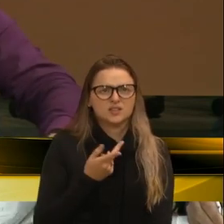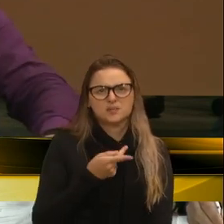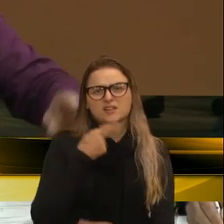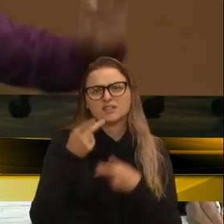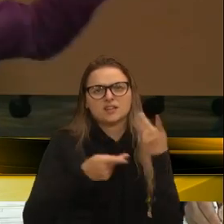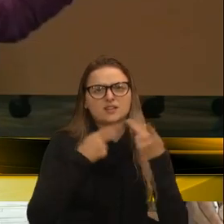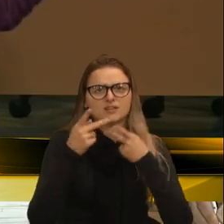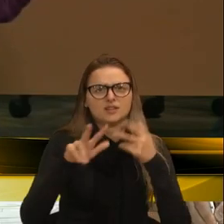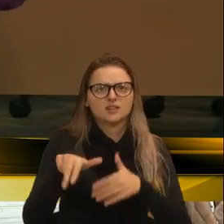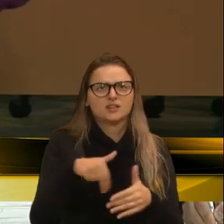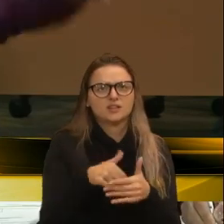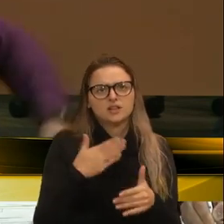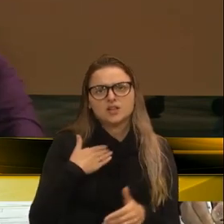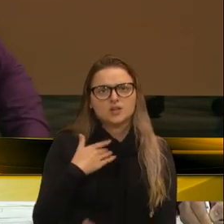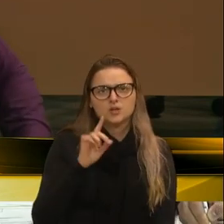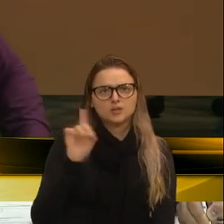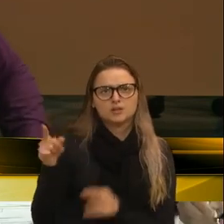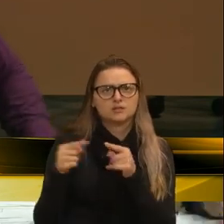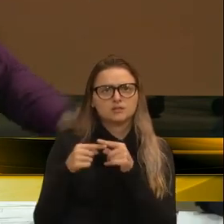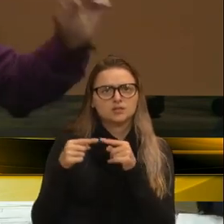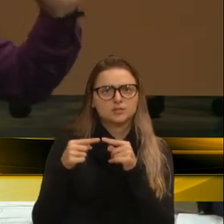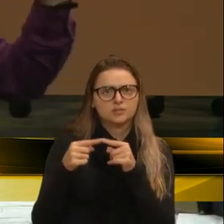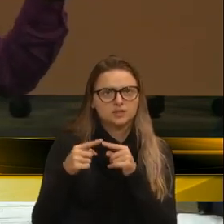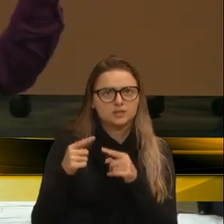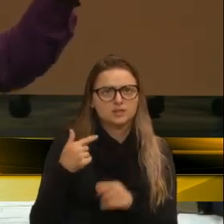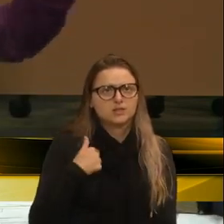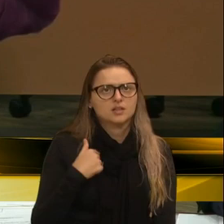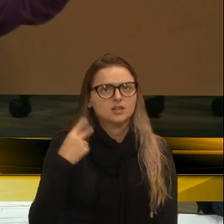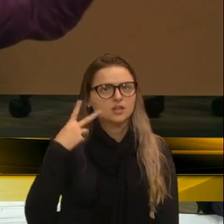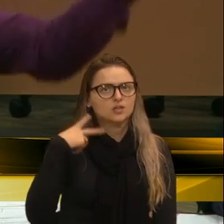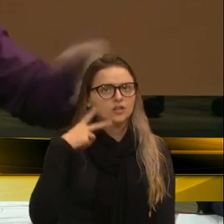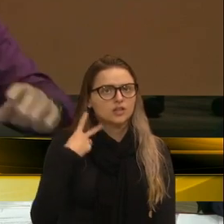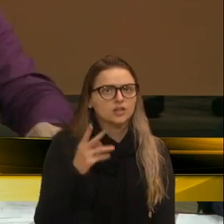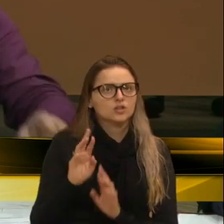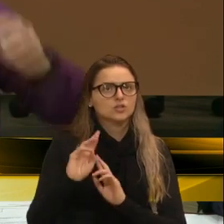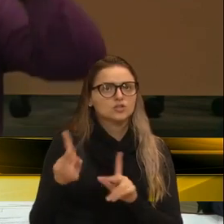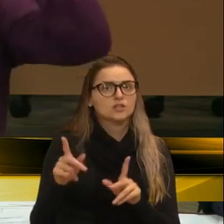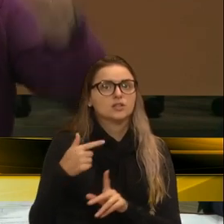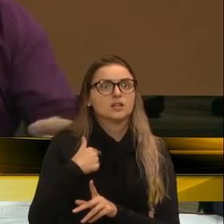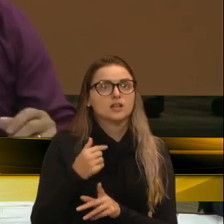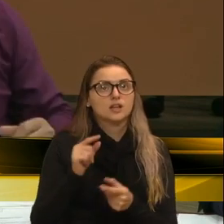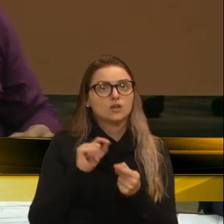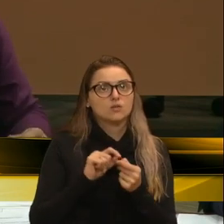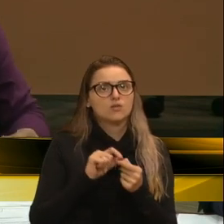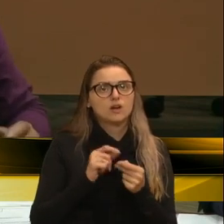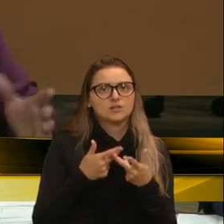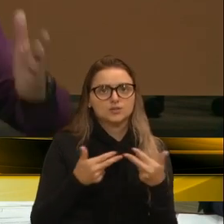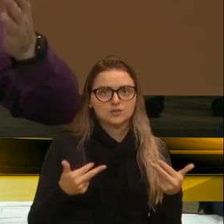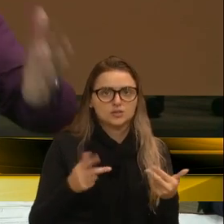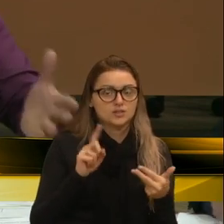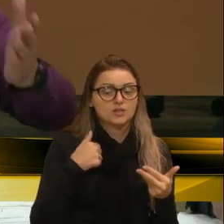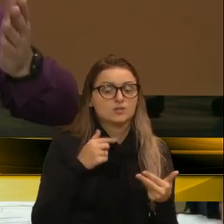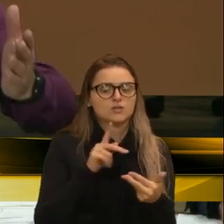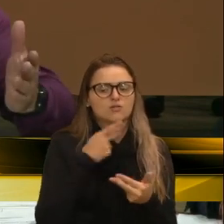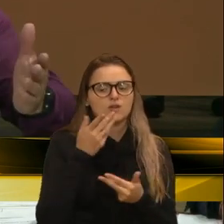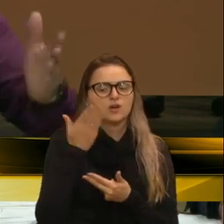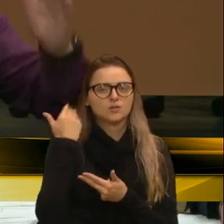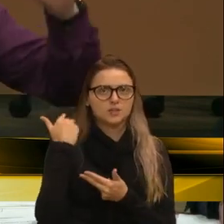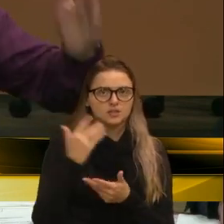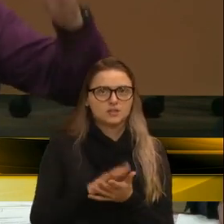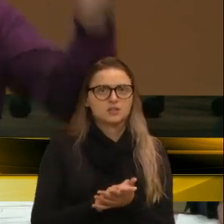discurso na tribuna comigo, não cola isso aí. Eu sou um vereador diferente, eu me realizo em fazer. Então, procura